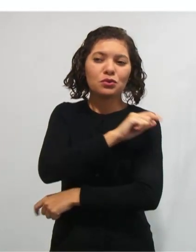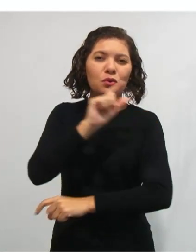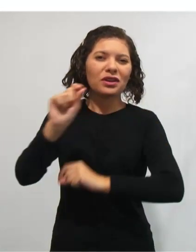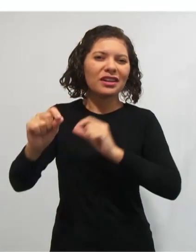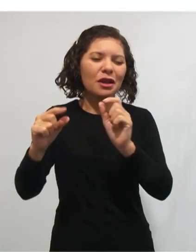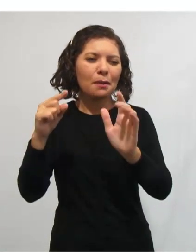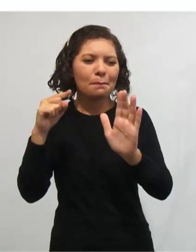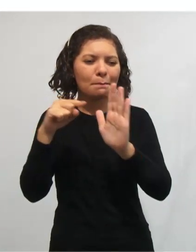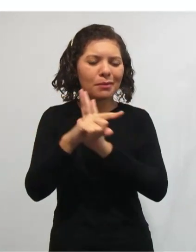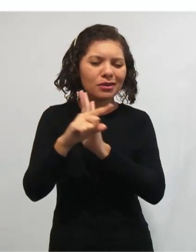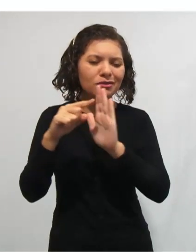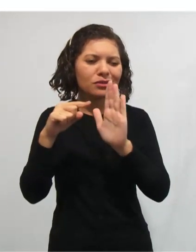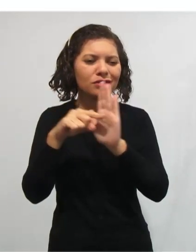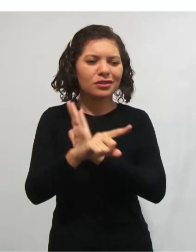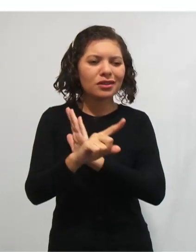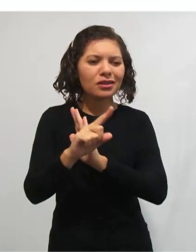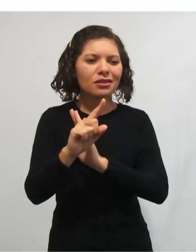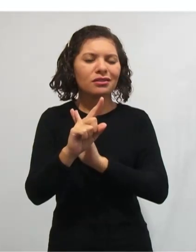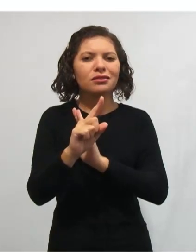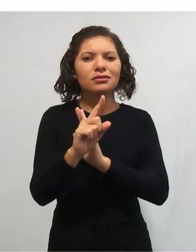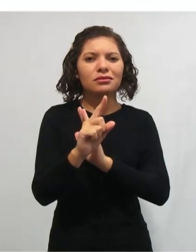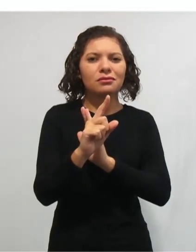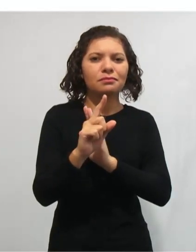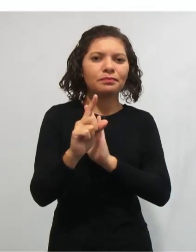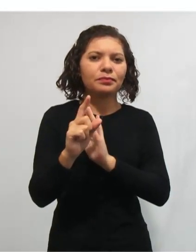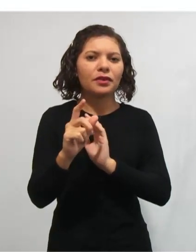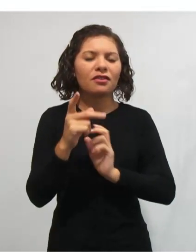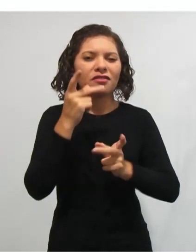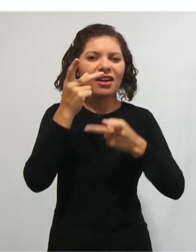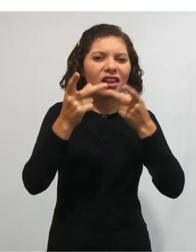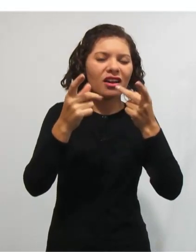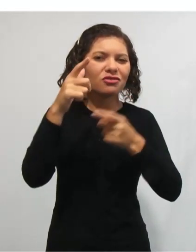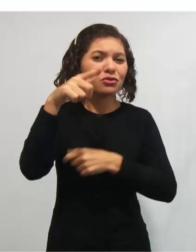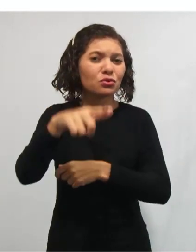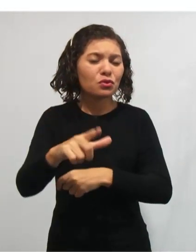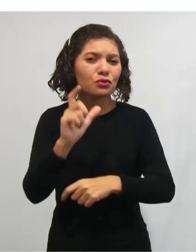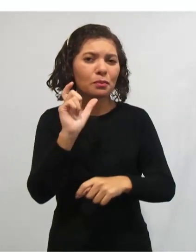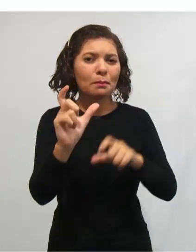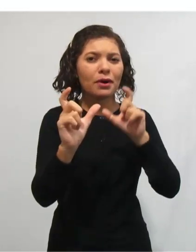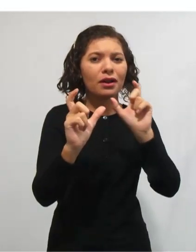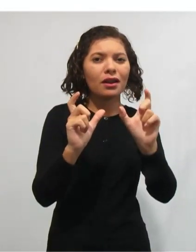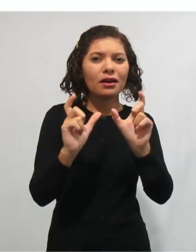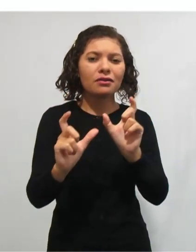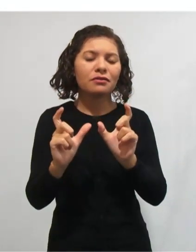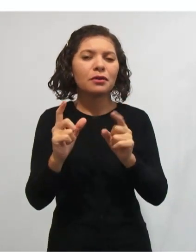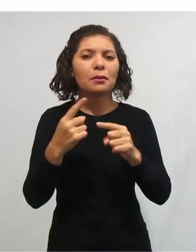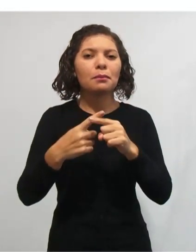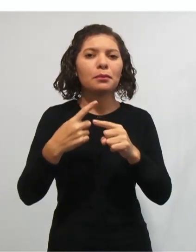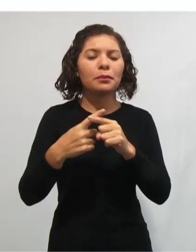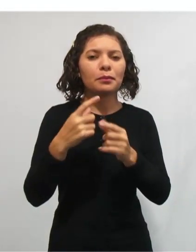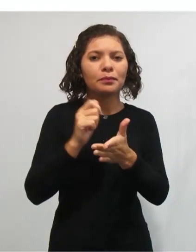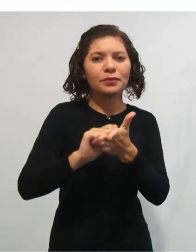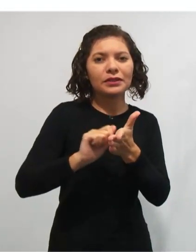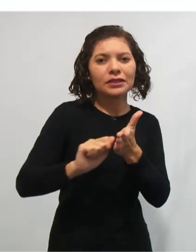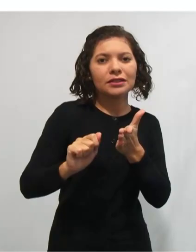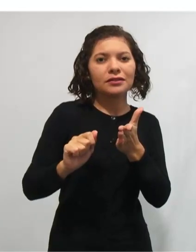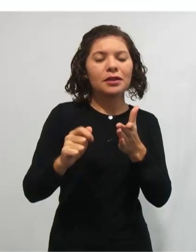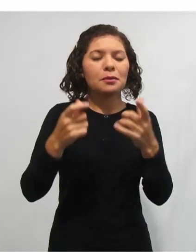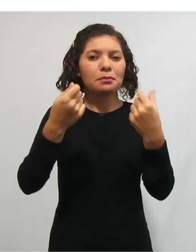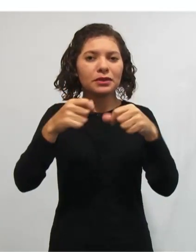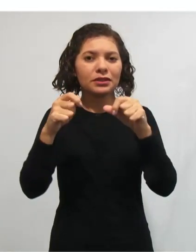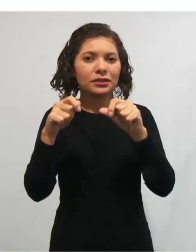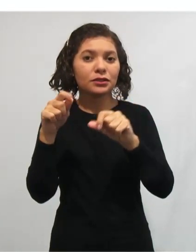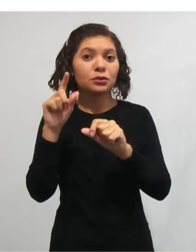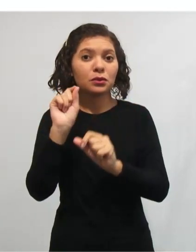ou sempre vai estar repetindo as palavras, porque para que ele possa escrever, ele tem que estar apoiado na parte fonética. Então, ele